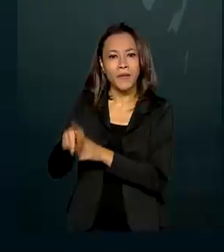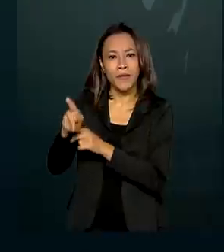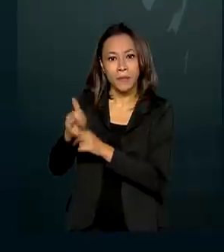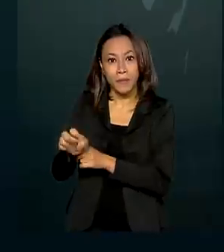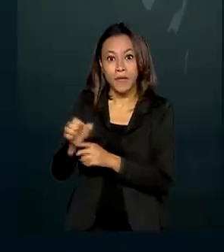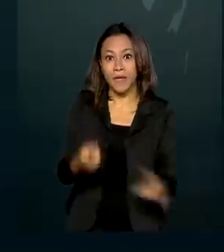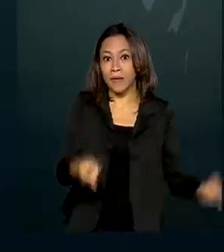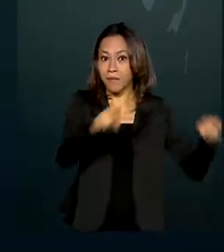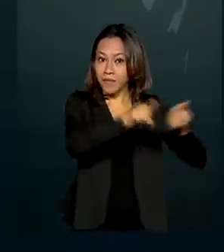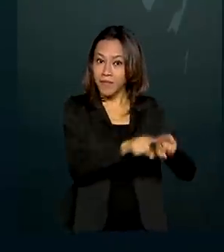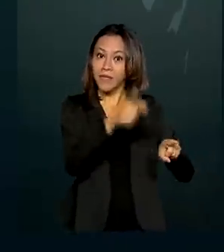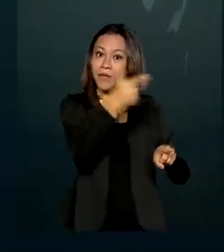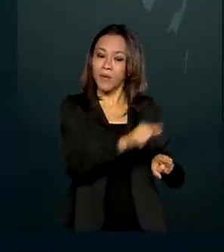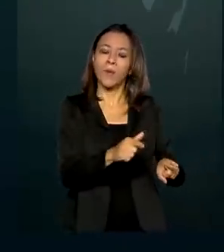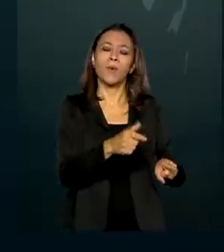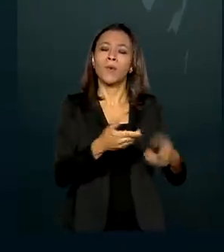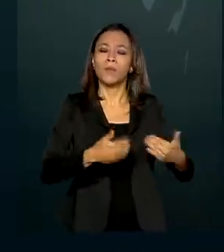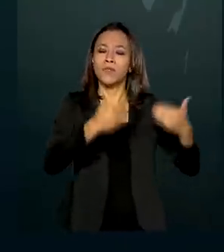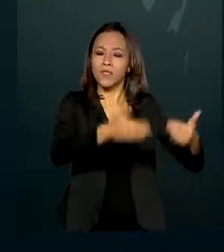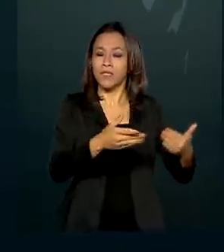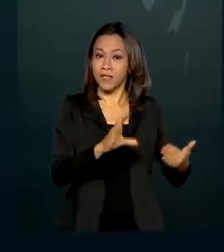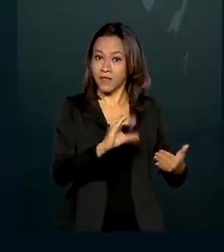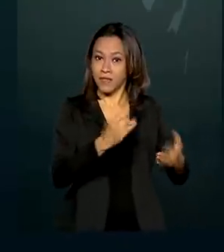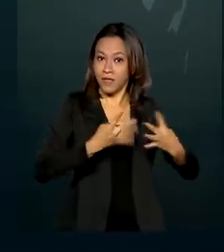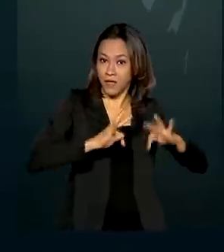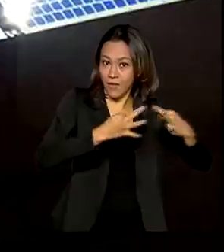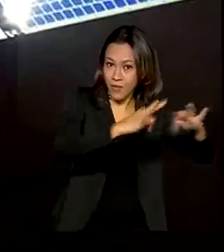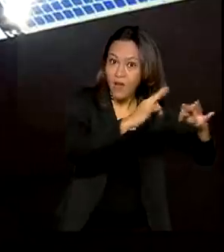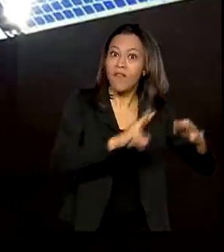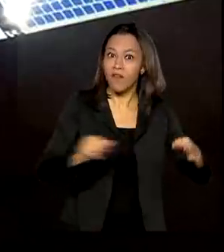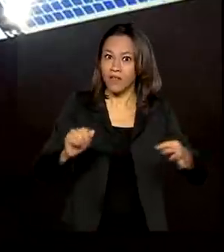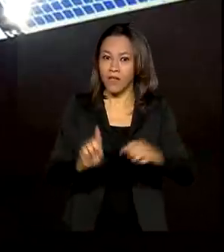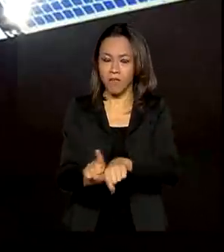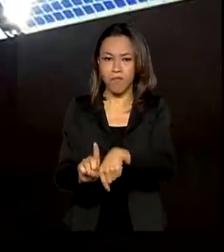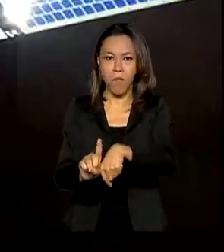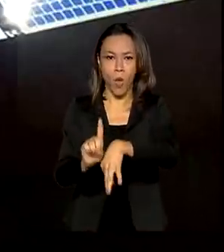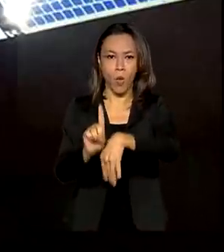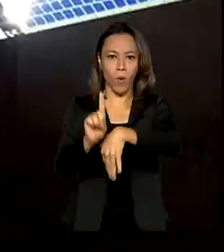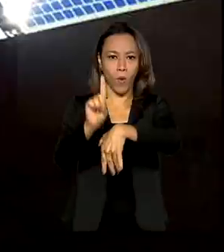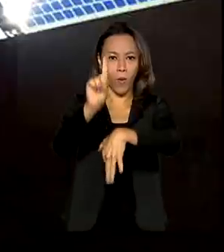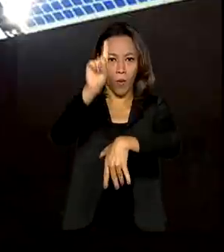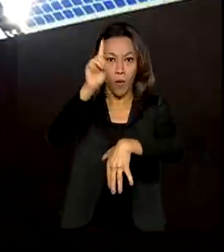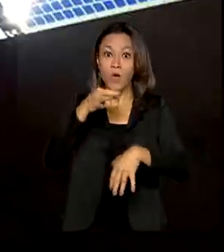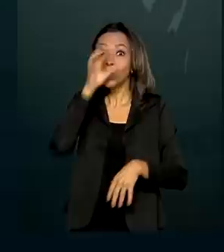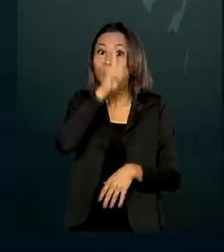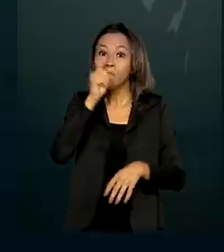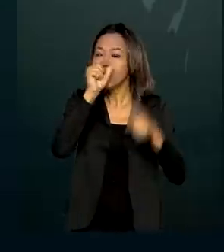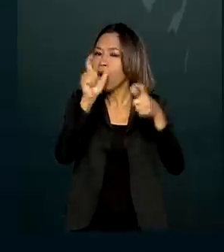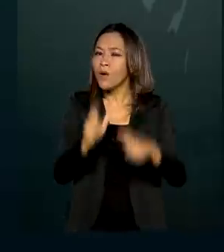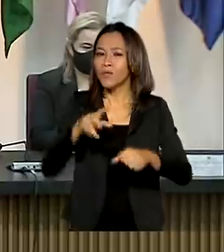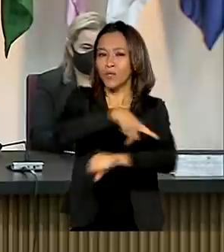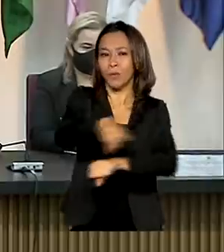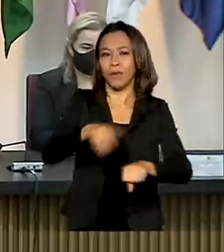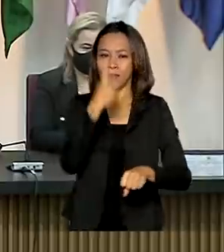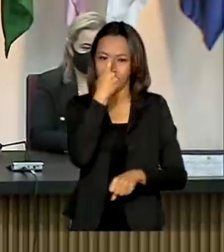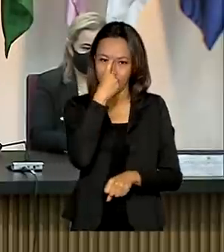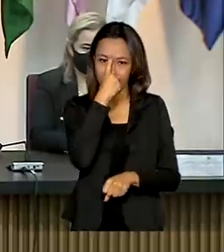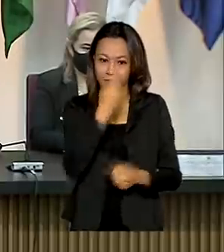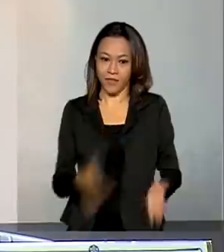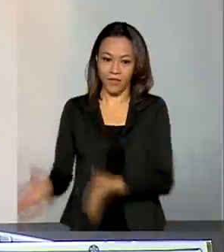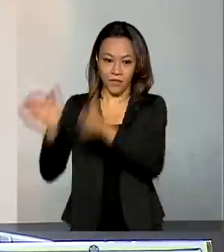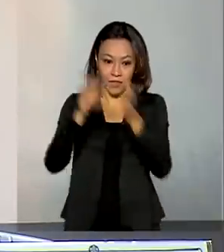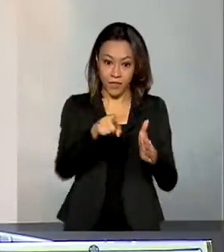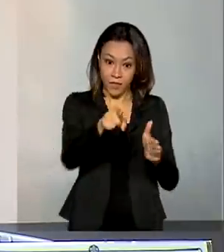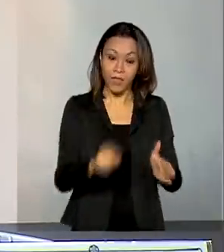Espacial e Ministério da Ciência, Tecnologia e Inovações, será lançado na madrugada deste domingo na Índia. Ministério da